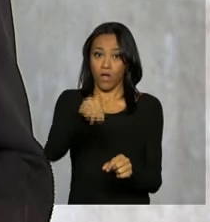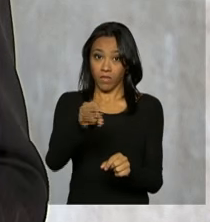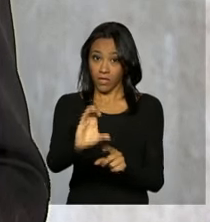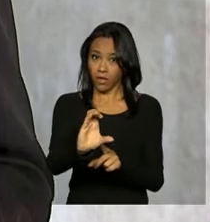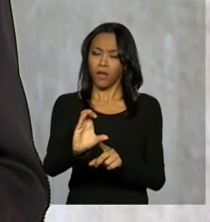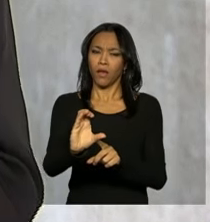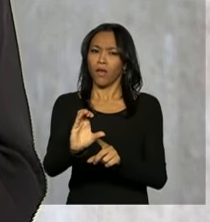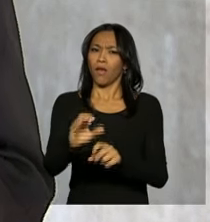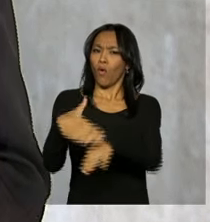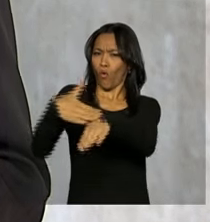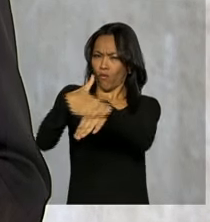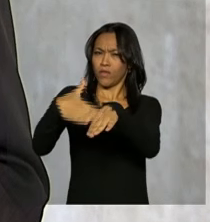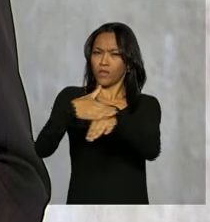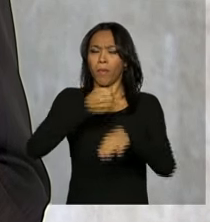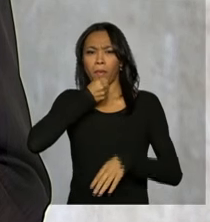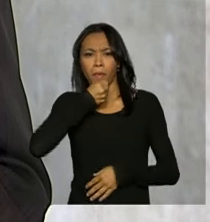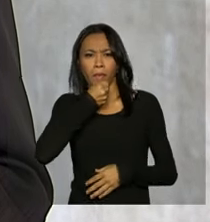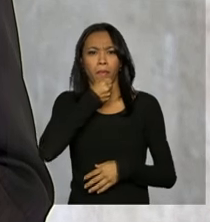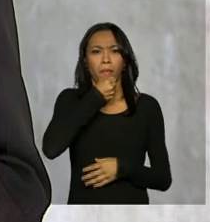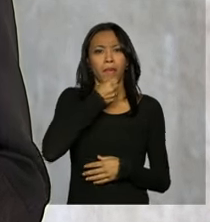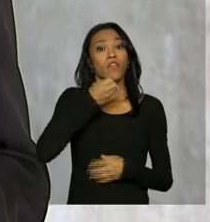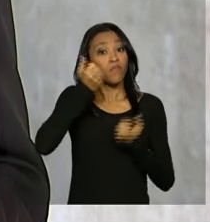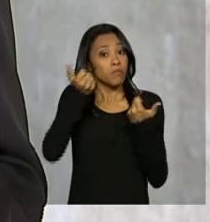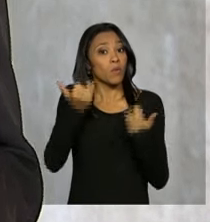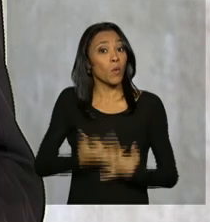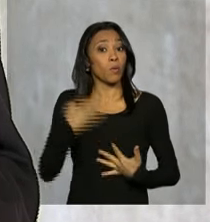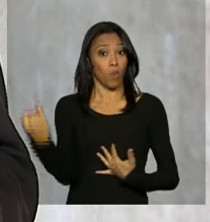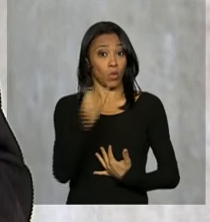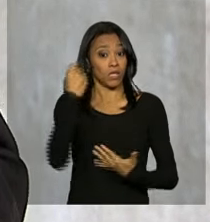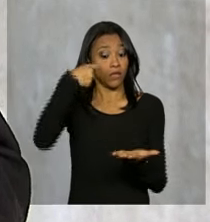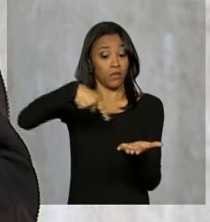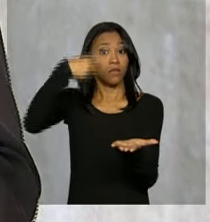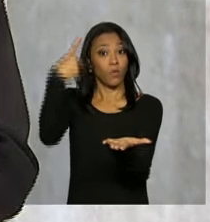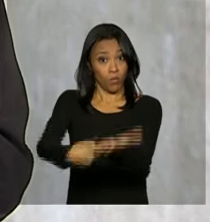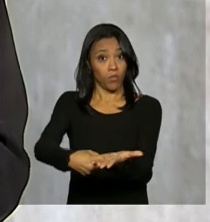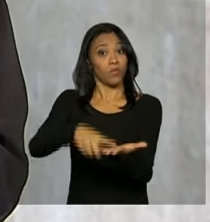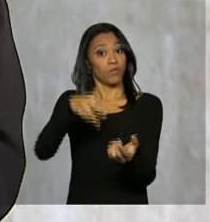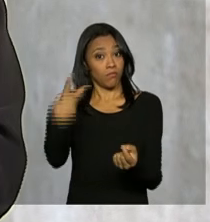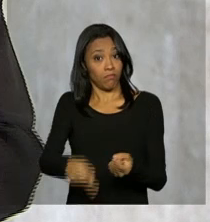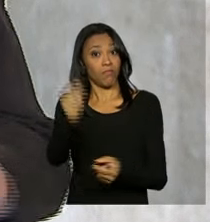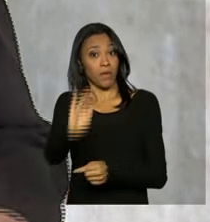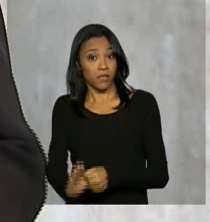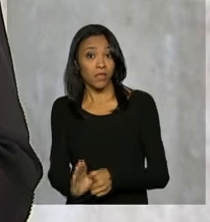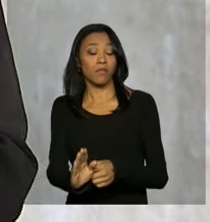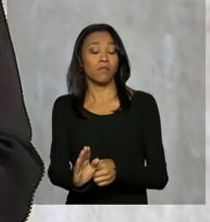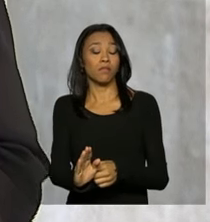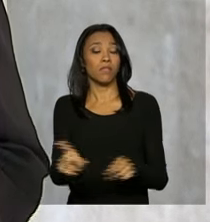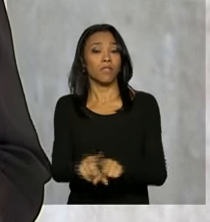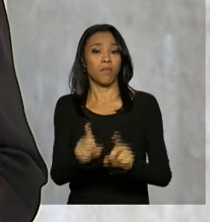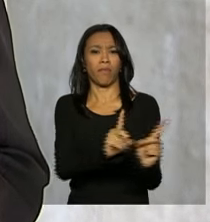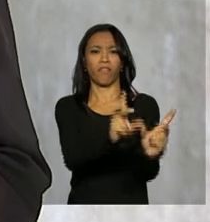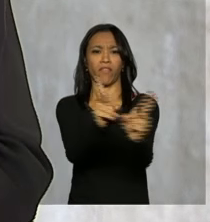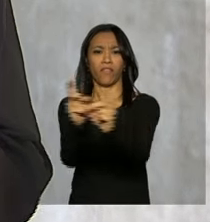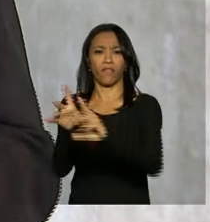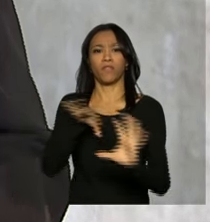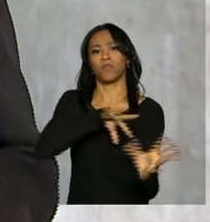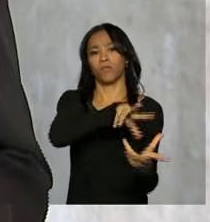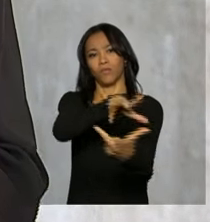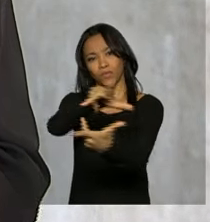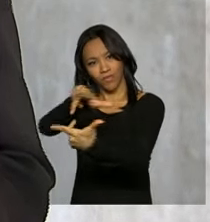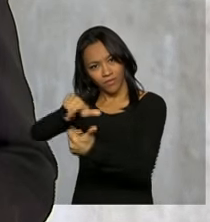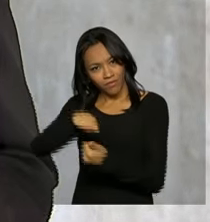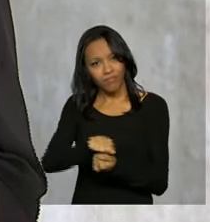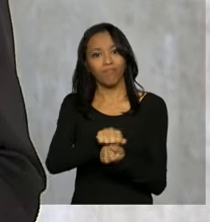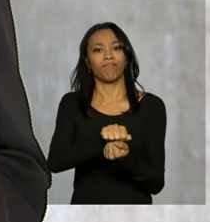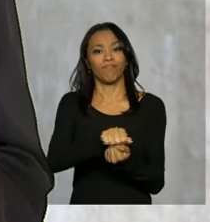conversou com a imprensa e destacou a importância deste acordo tanto para o Brasil como para o comércio internacional como um